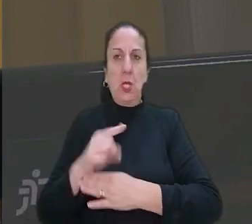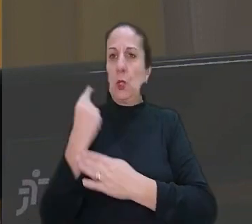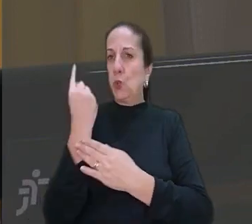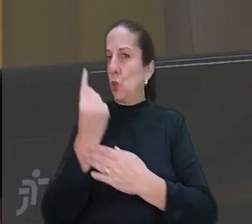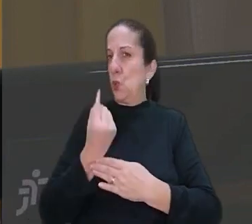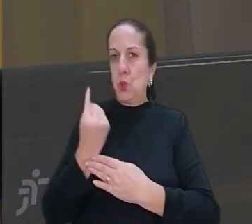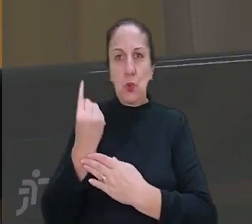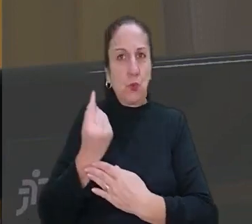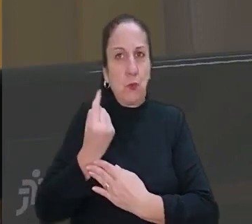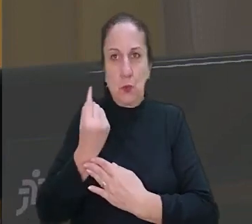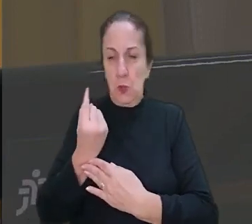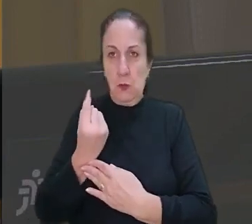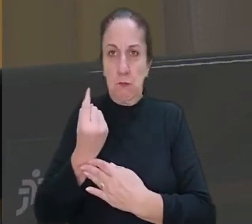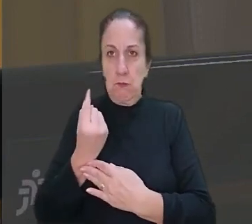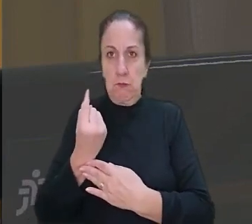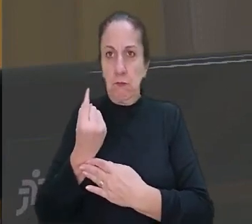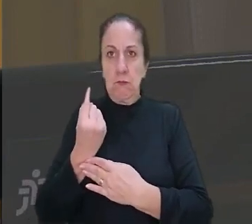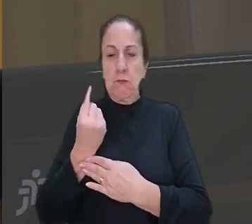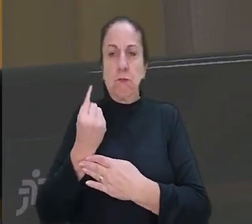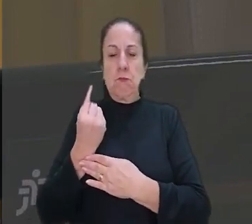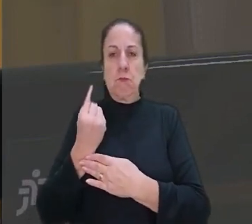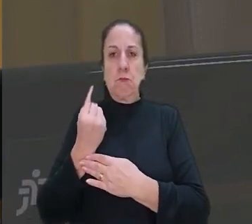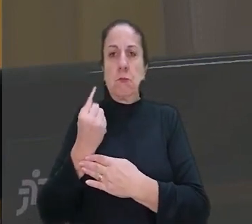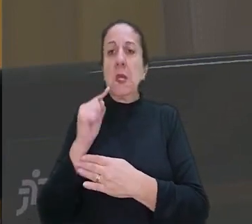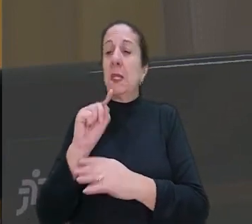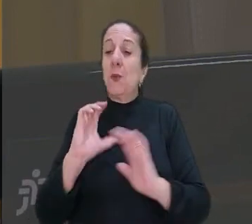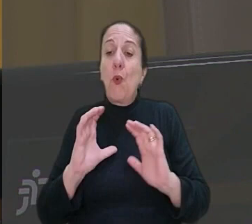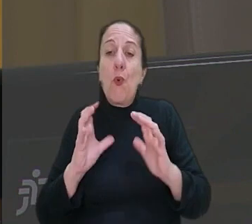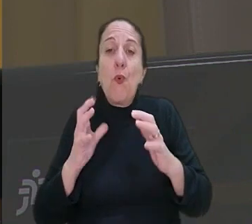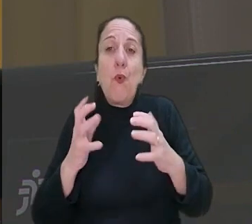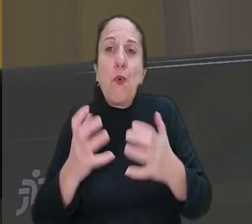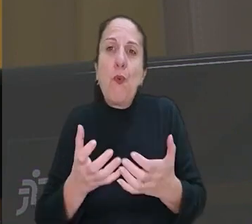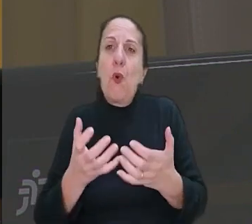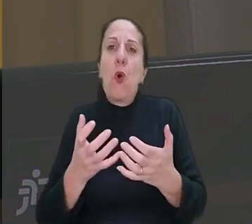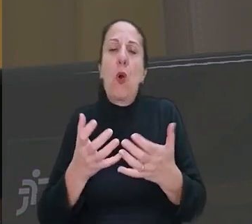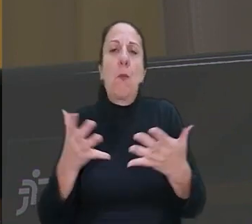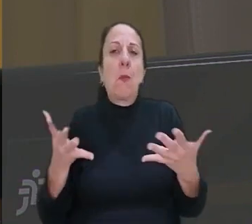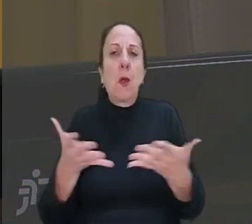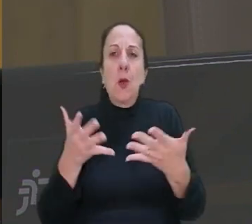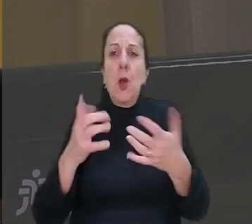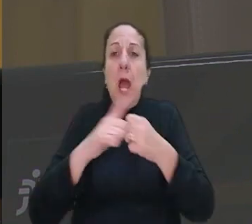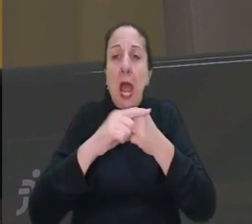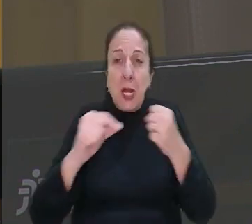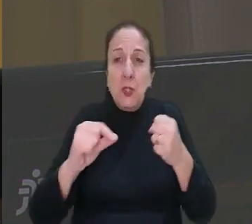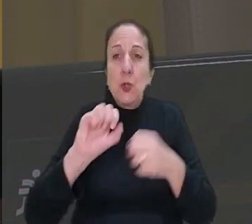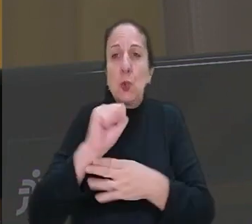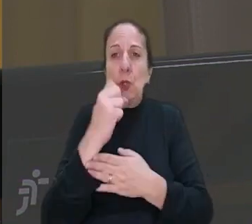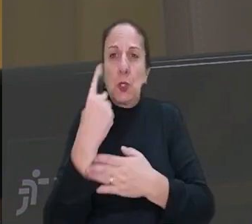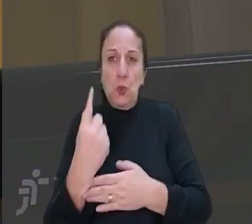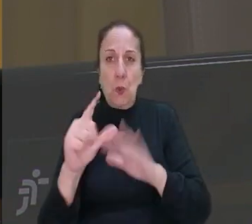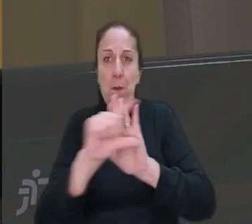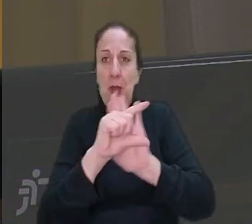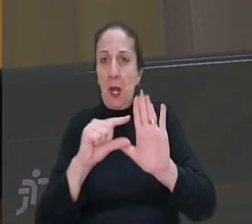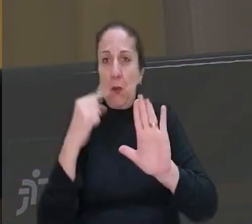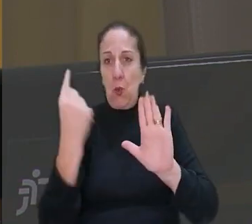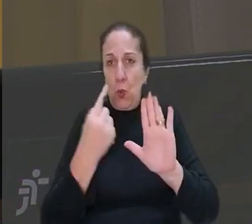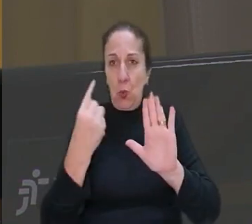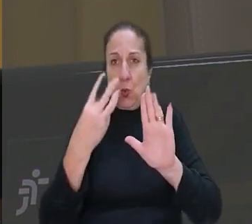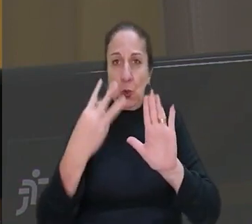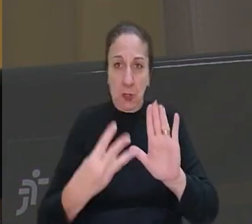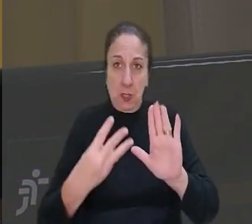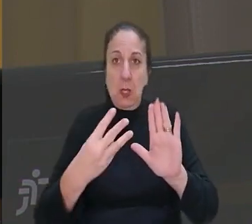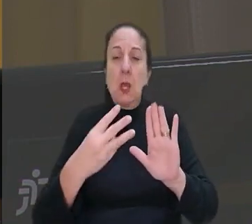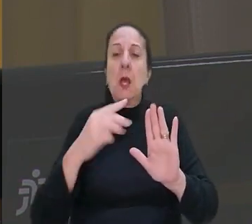individuais homogêneos. Então, conforme o artigo 81, parágrafo único